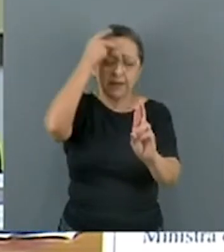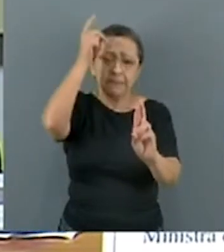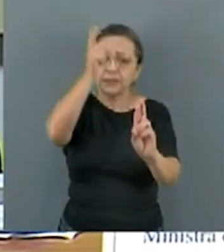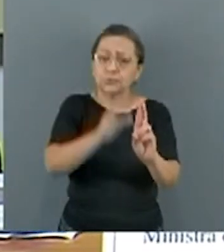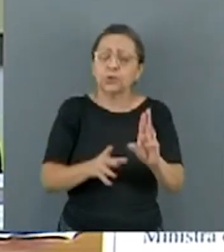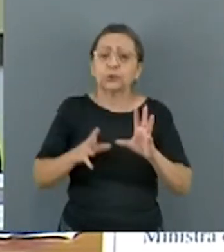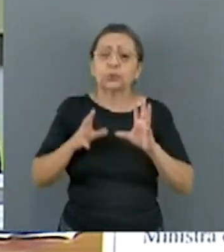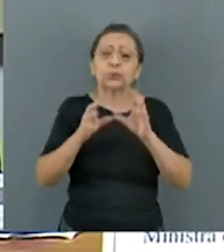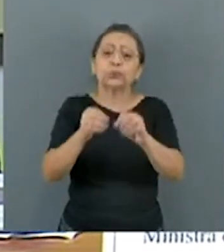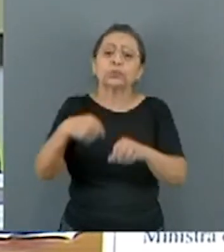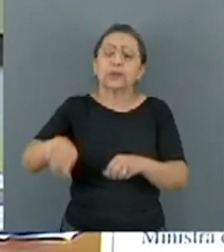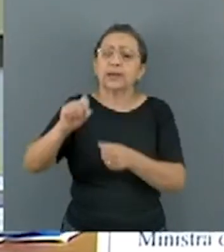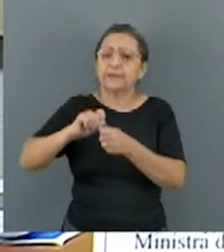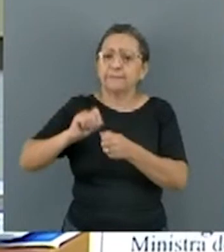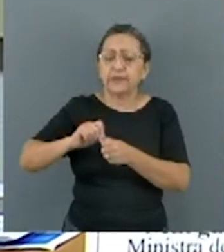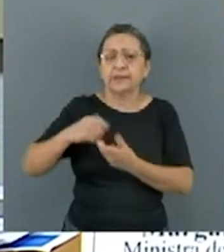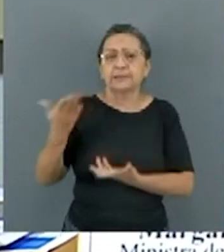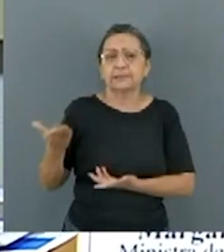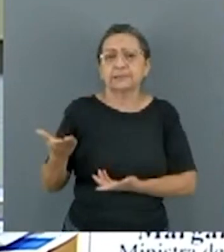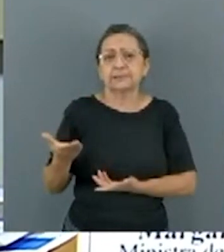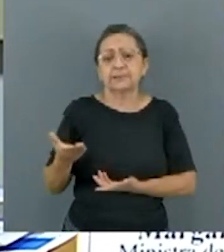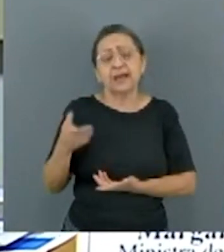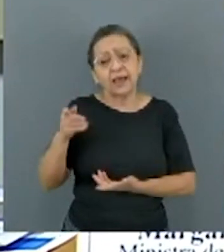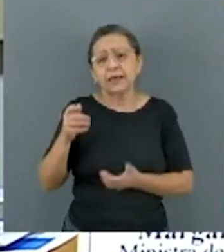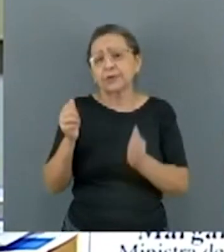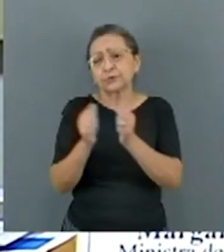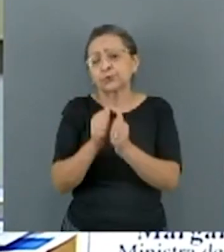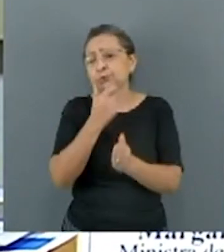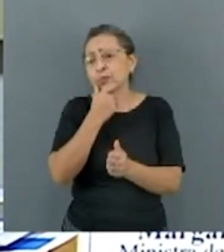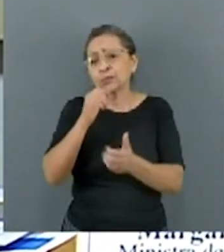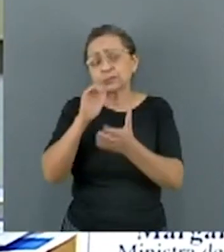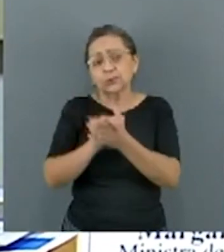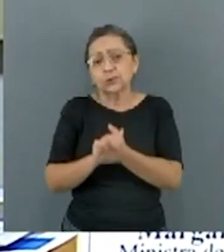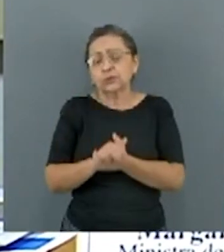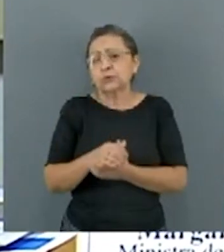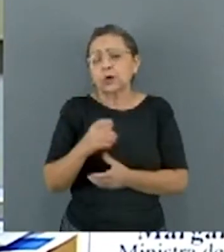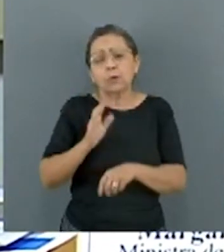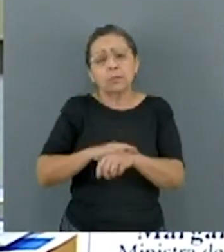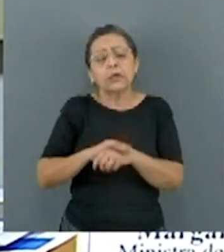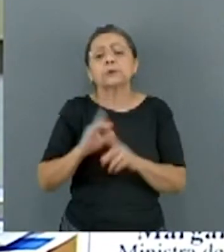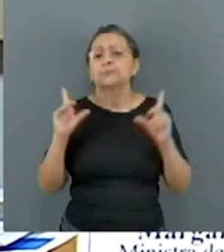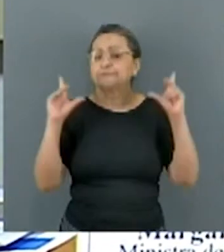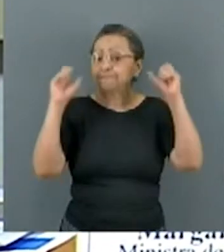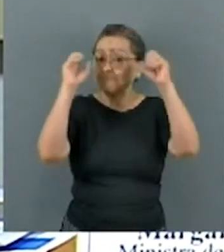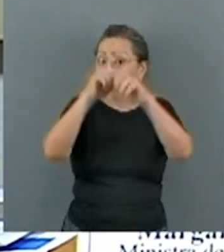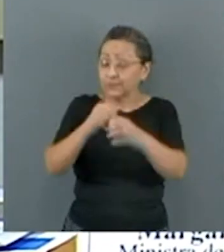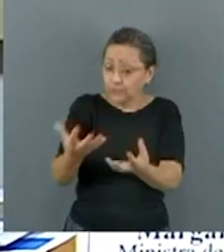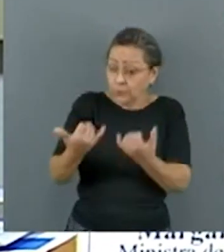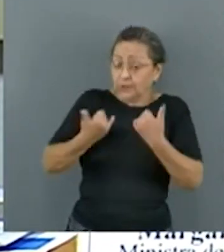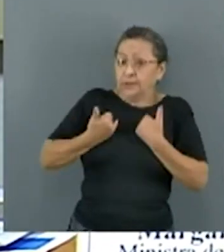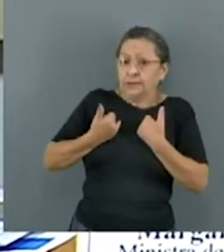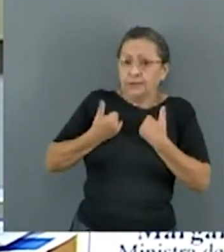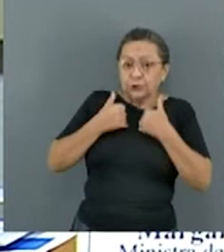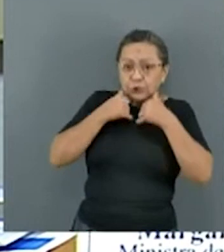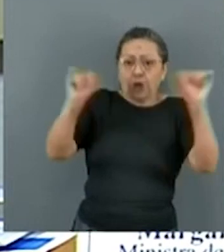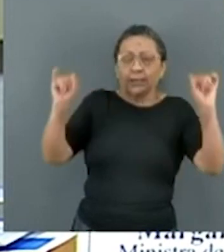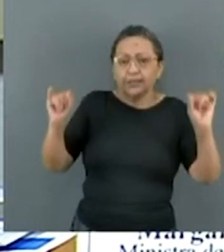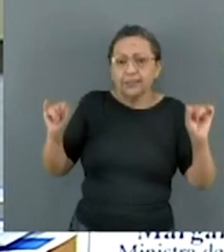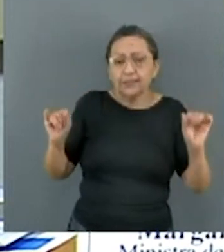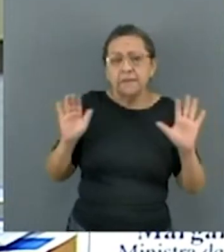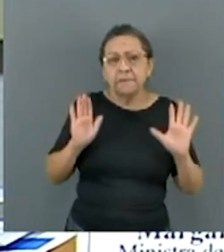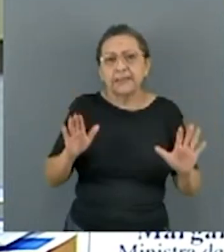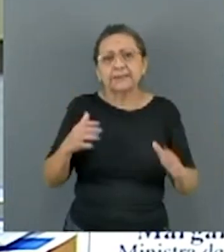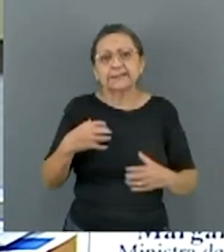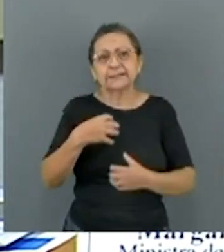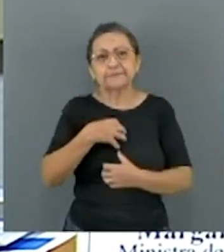construiu, ela, Roberto de Carvalho. Então, realmente, é um momento duro receber essa notícia. Mas eu acredito